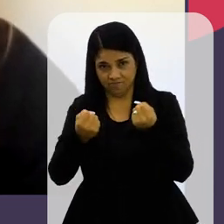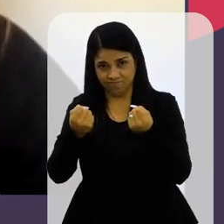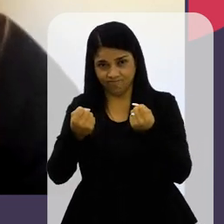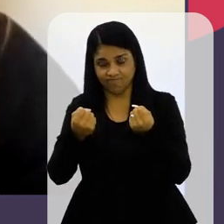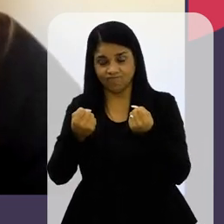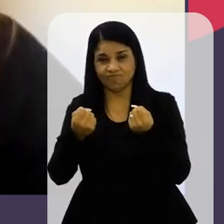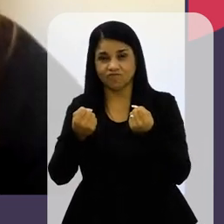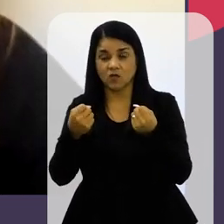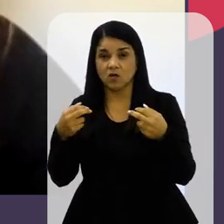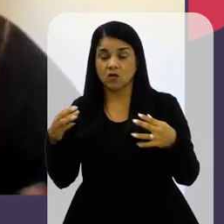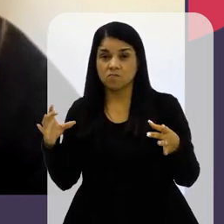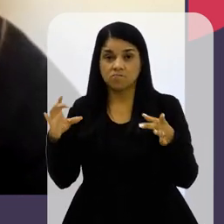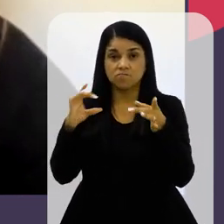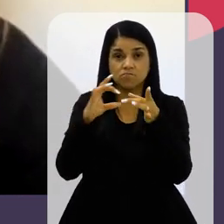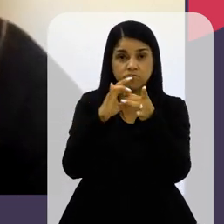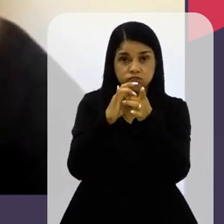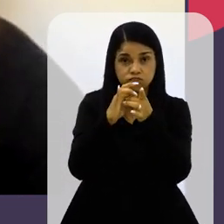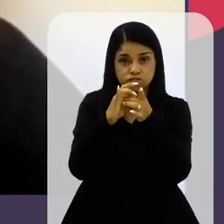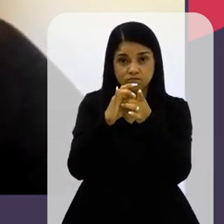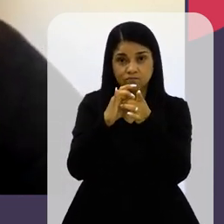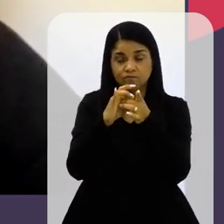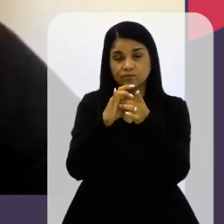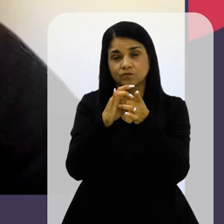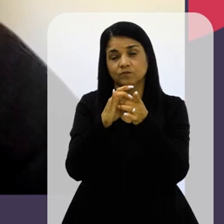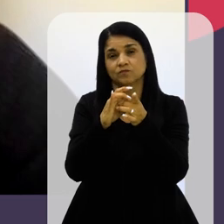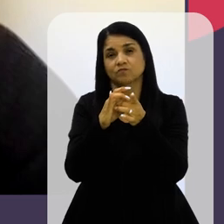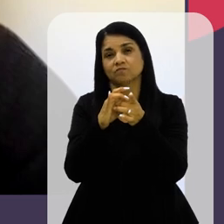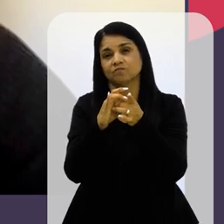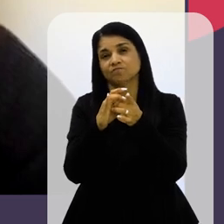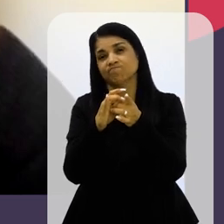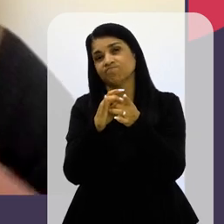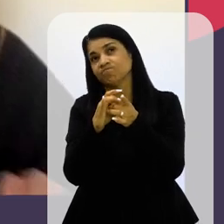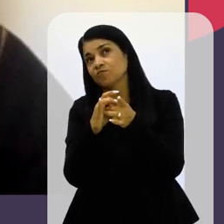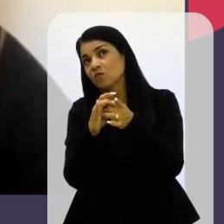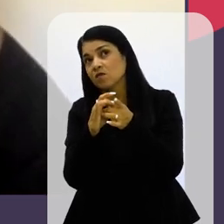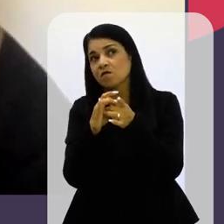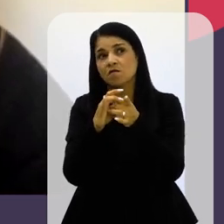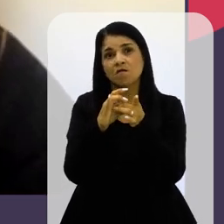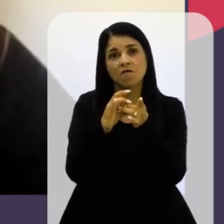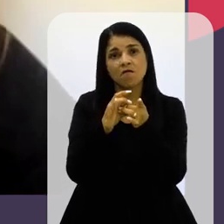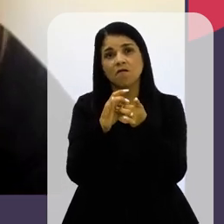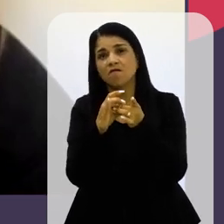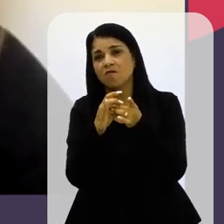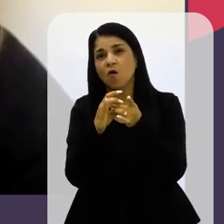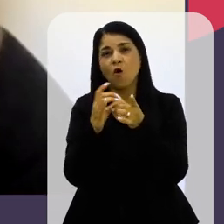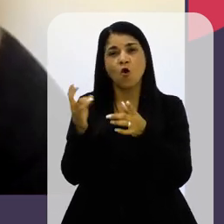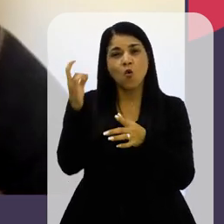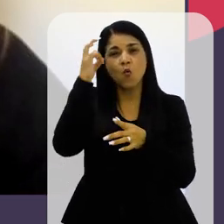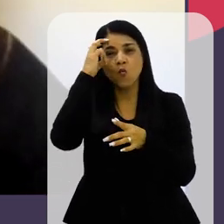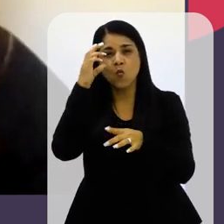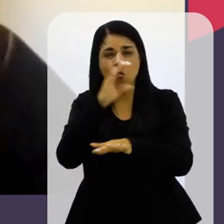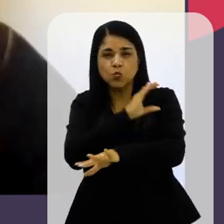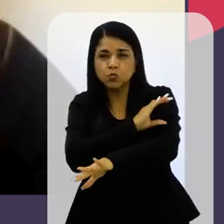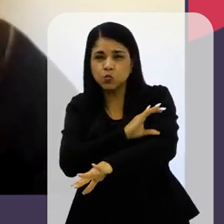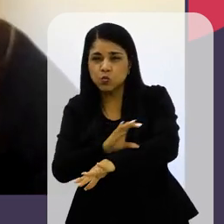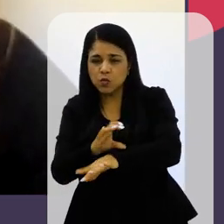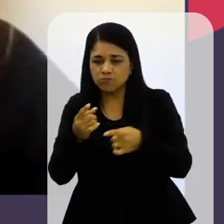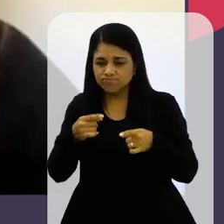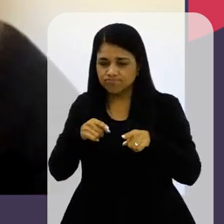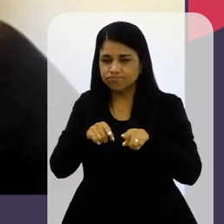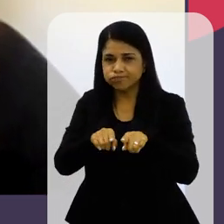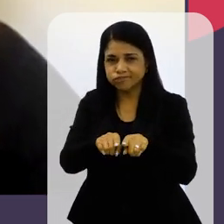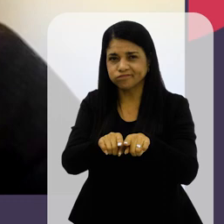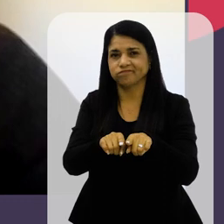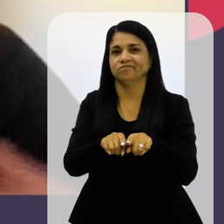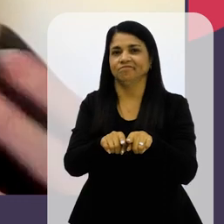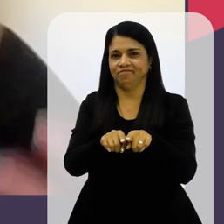estar Correlacionada Com Uma Uma cultura Que a